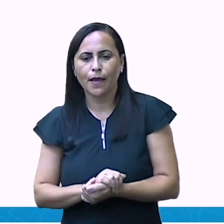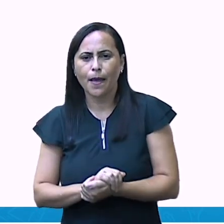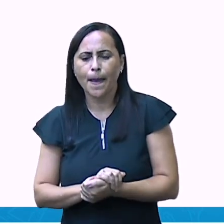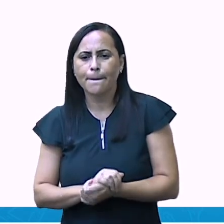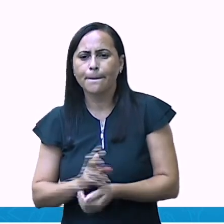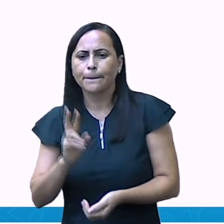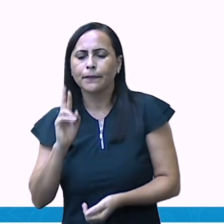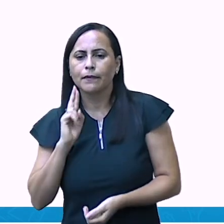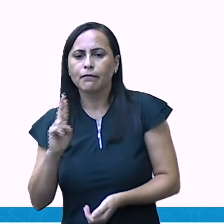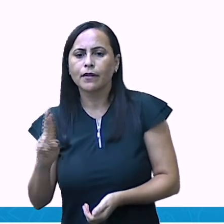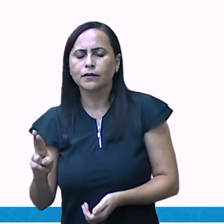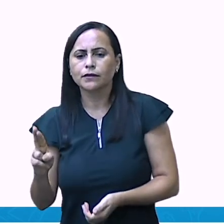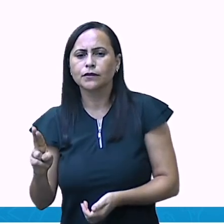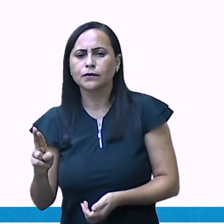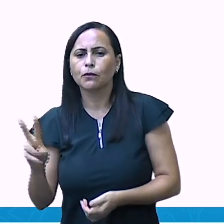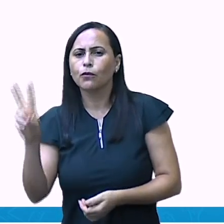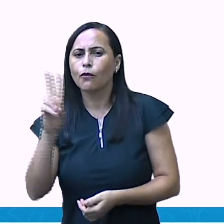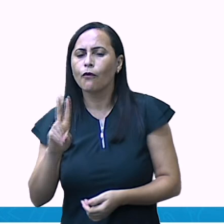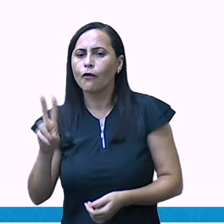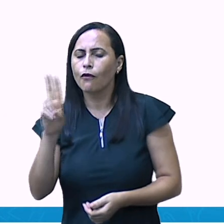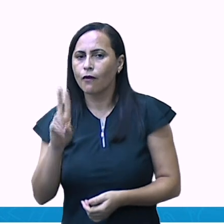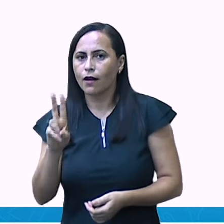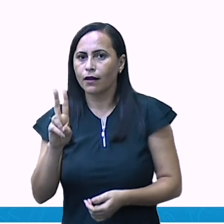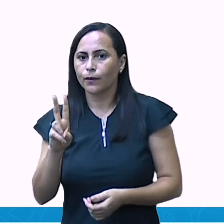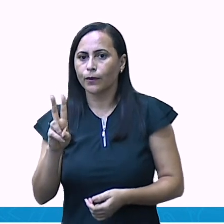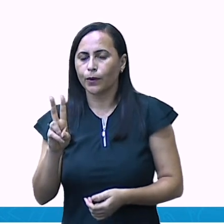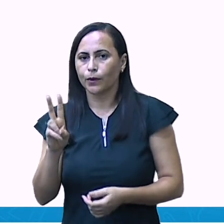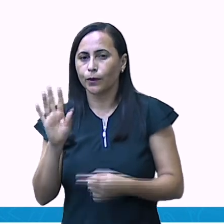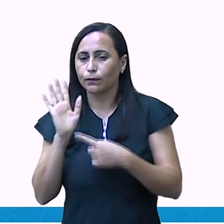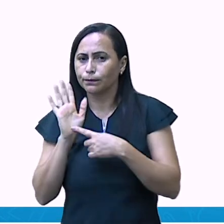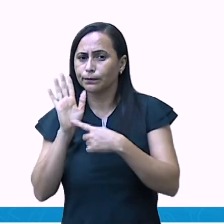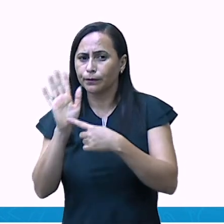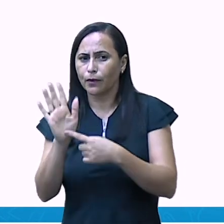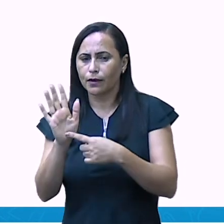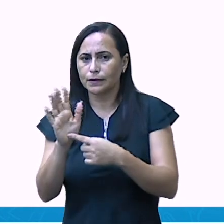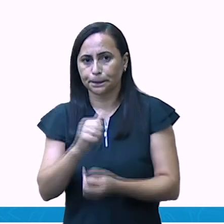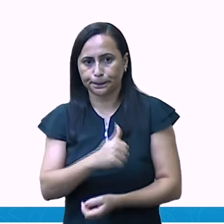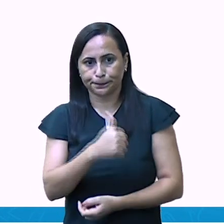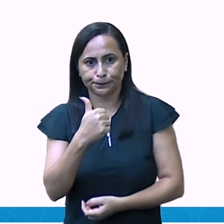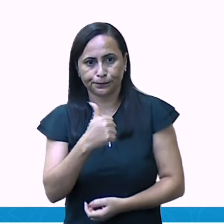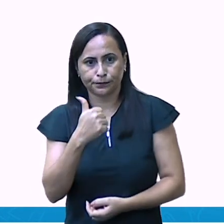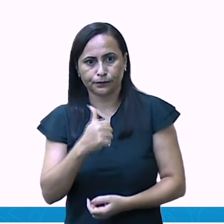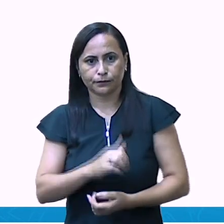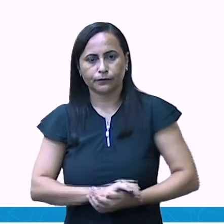determinante por cada material dourado. Vamos no primeiro aqui, ó.